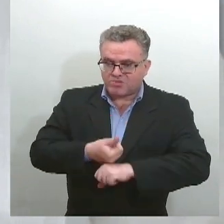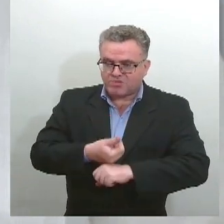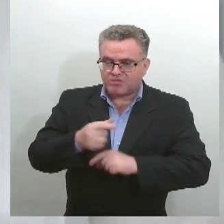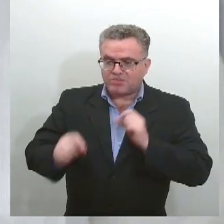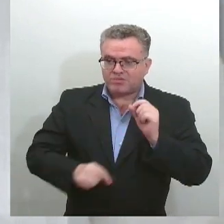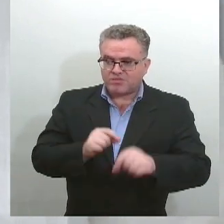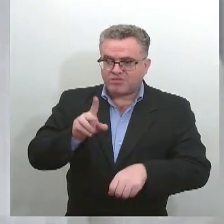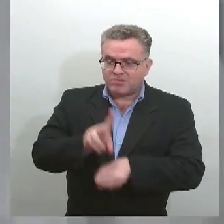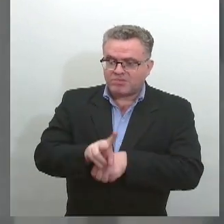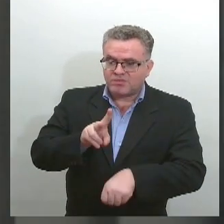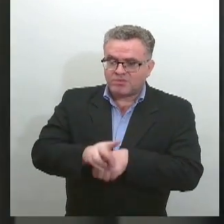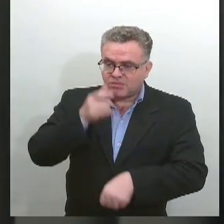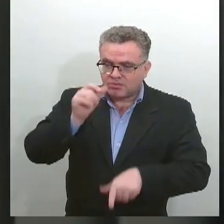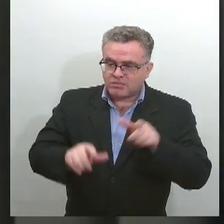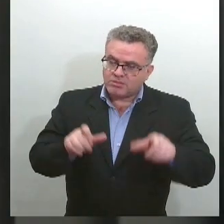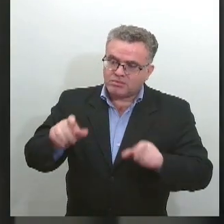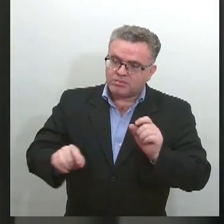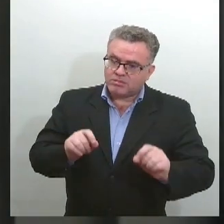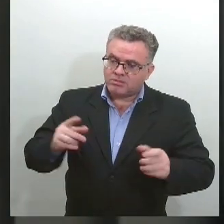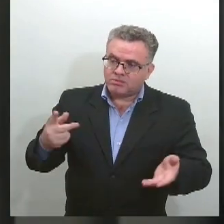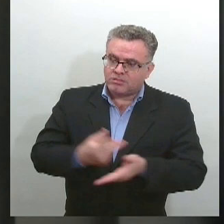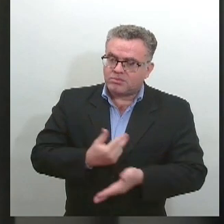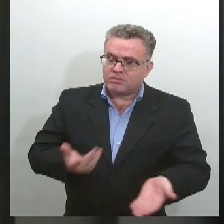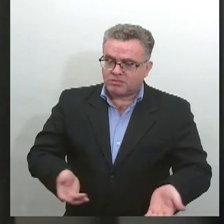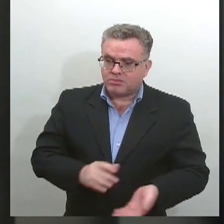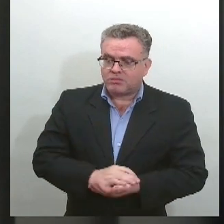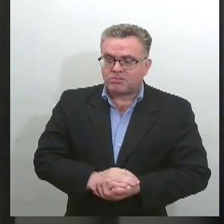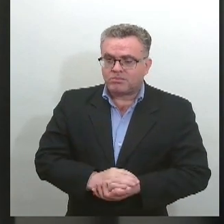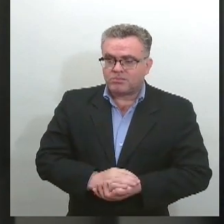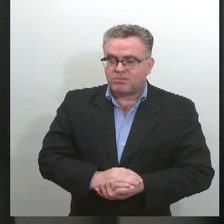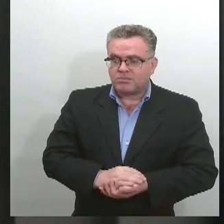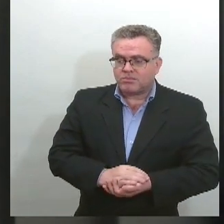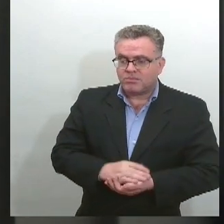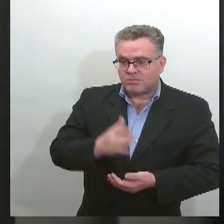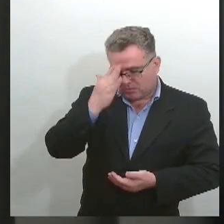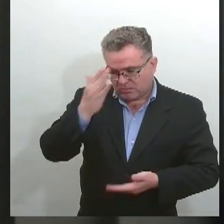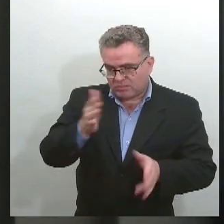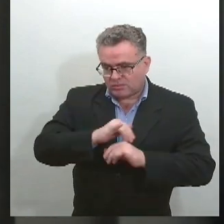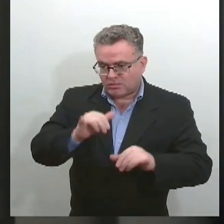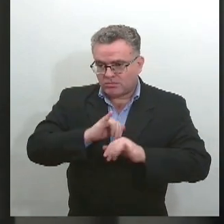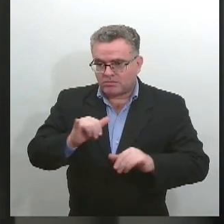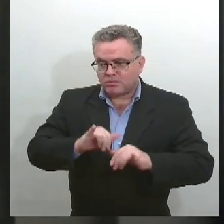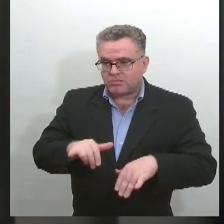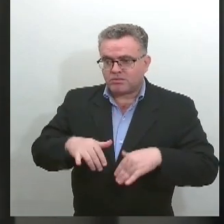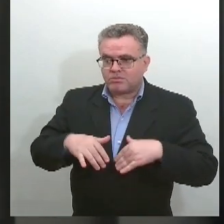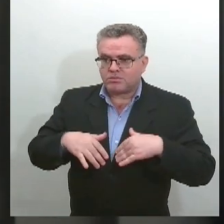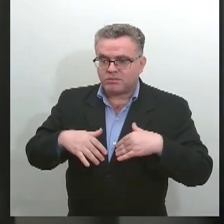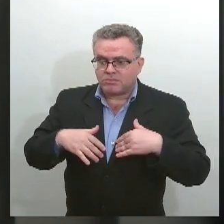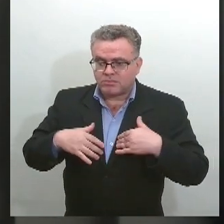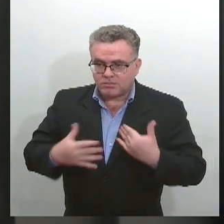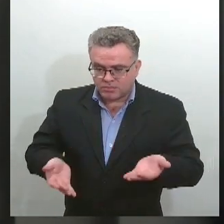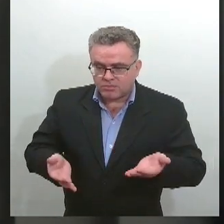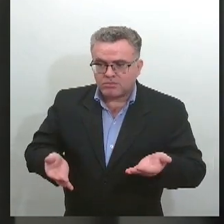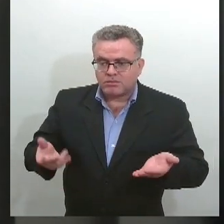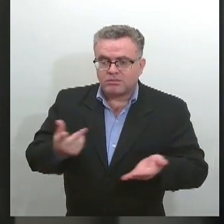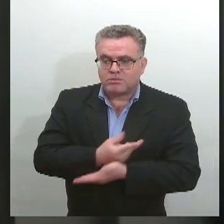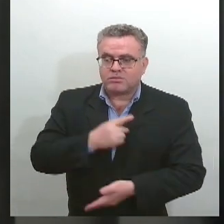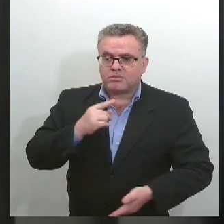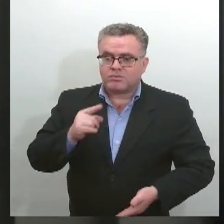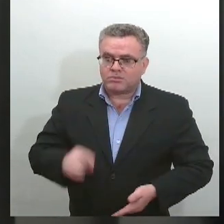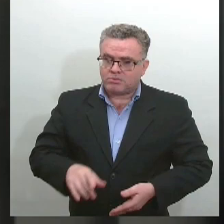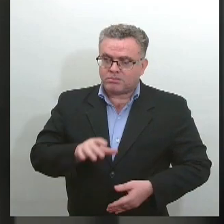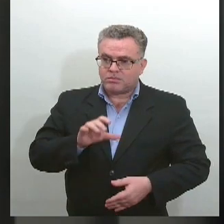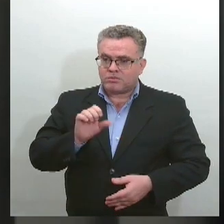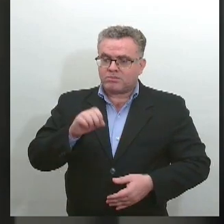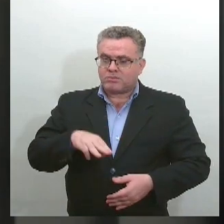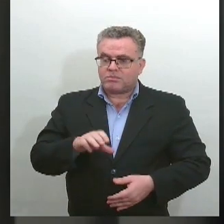nessas situações. Obrigada pelas informações. Já a empresa municipal de serviços urbanos, em Surbe, divulga as